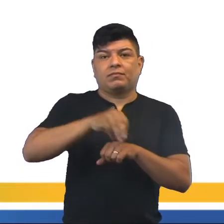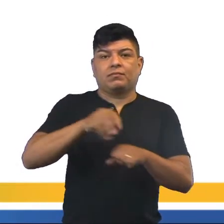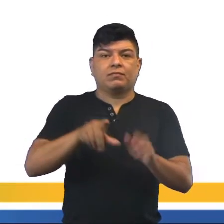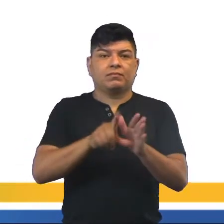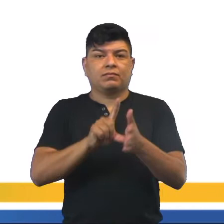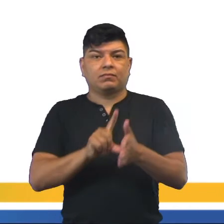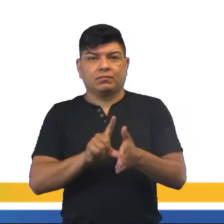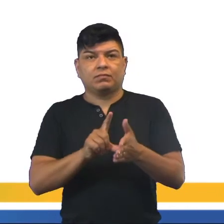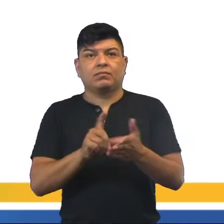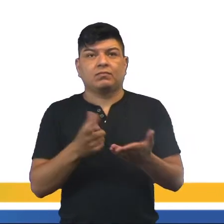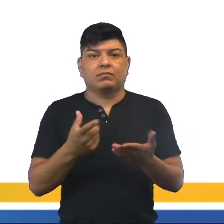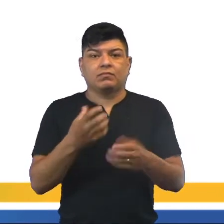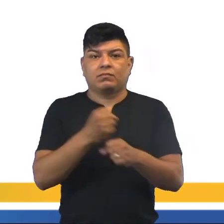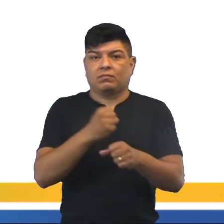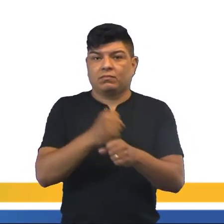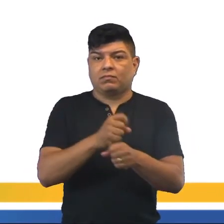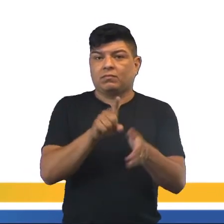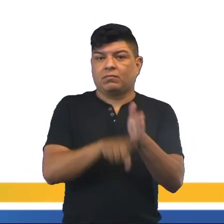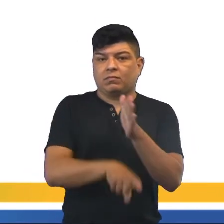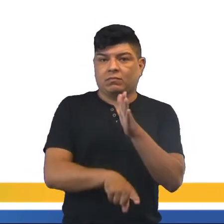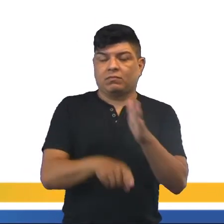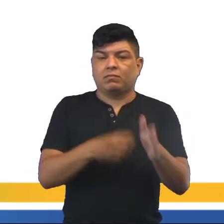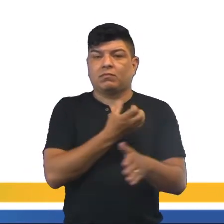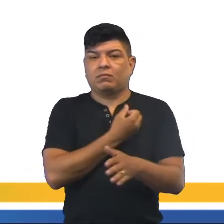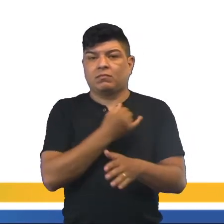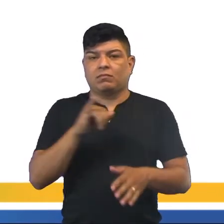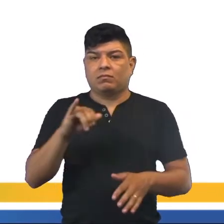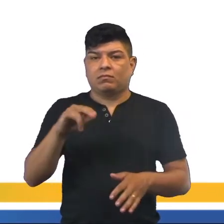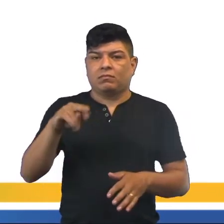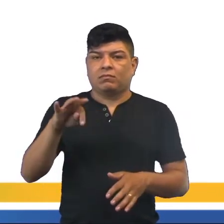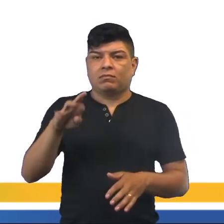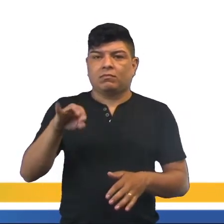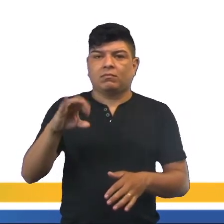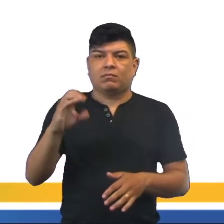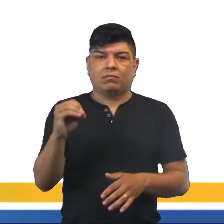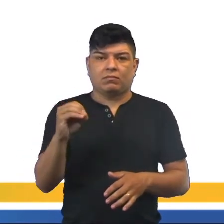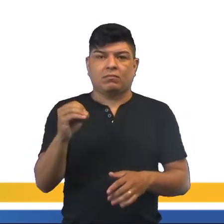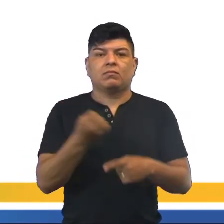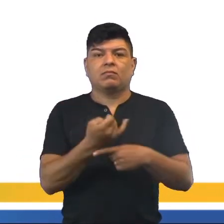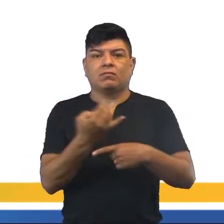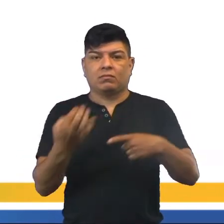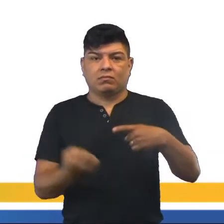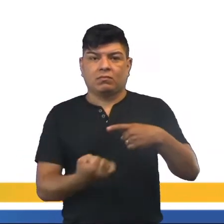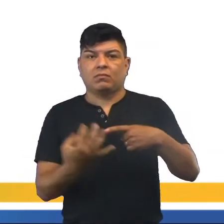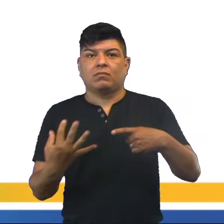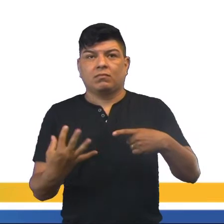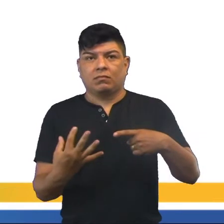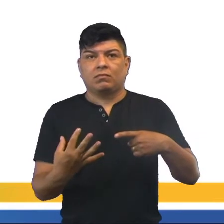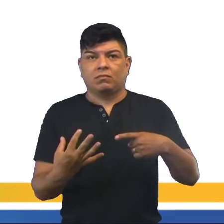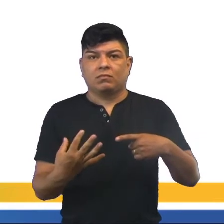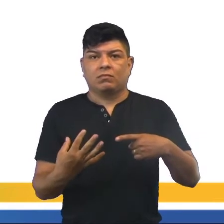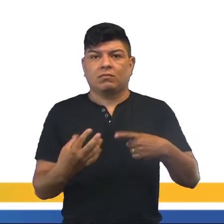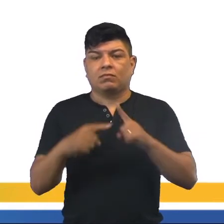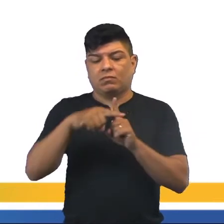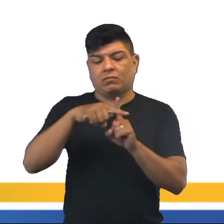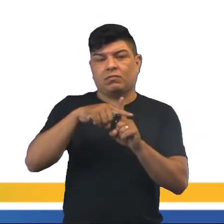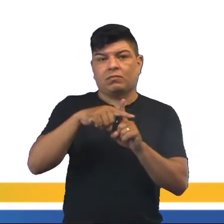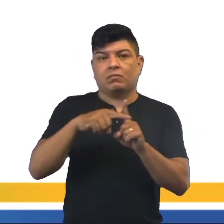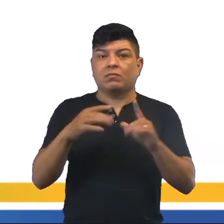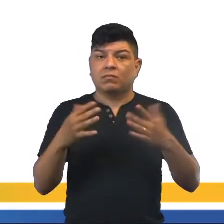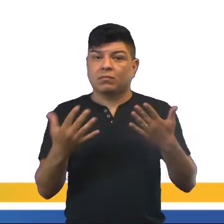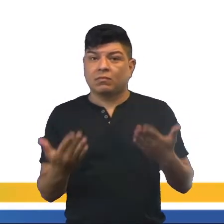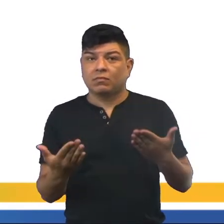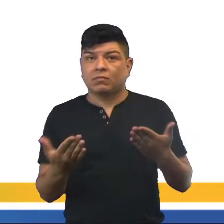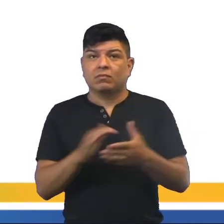anteriores. Adição e subtração de números inteiros e de frações e de decimais positivos. Ou